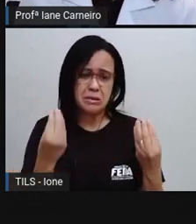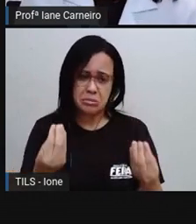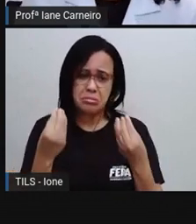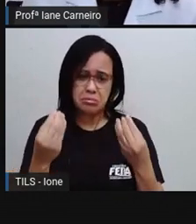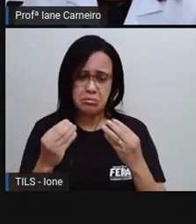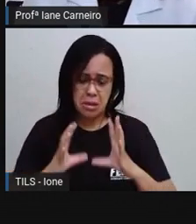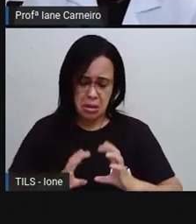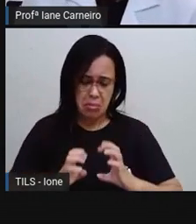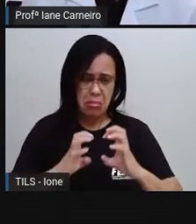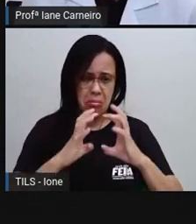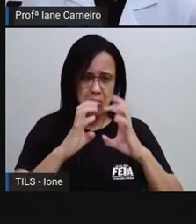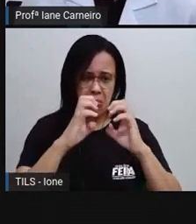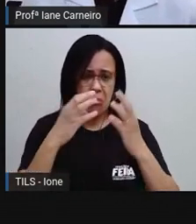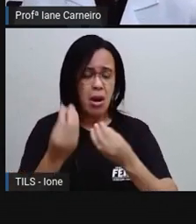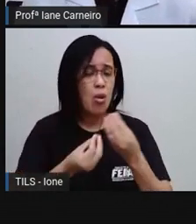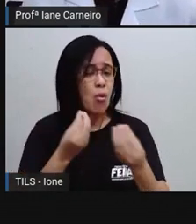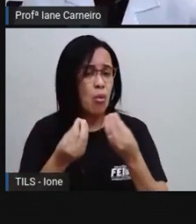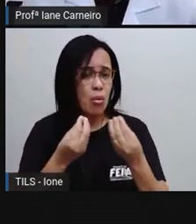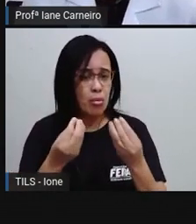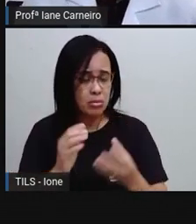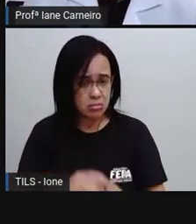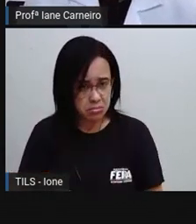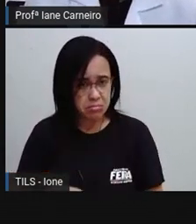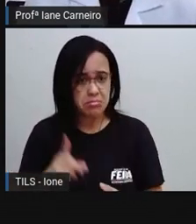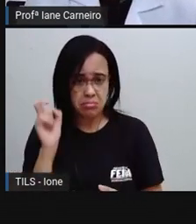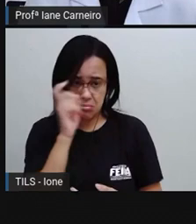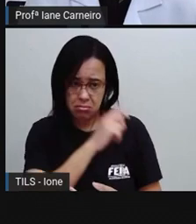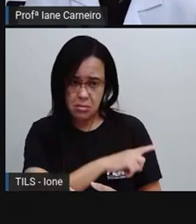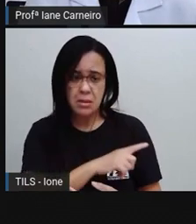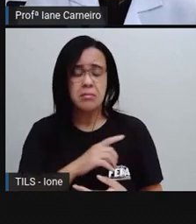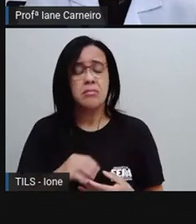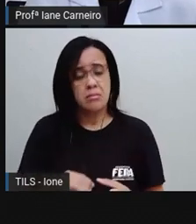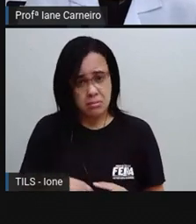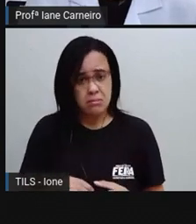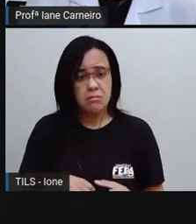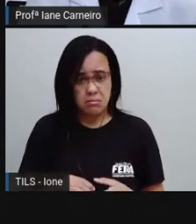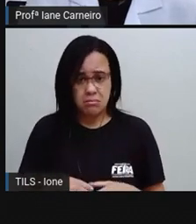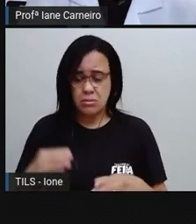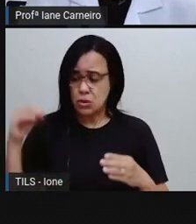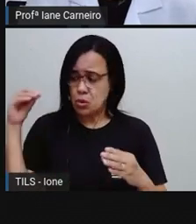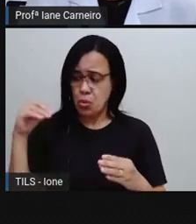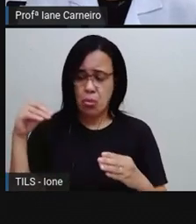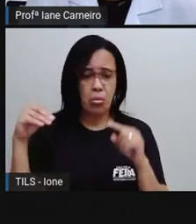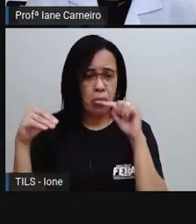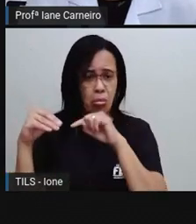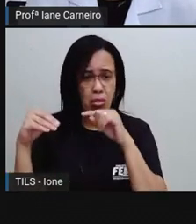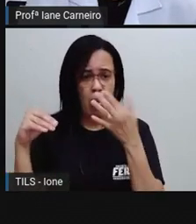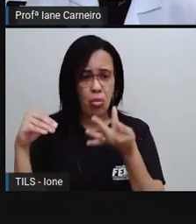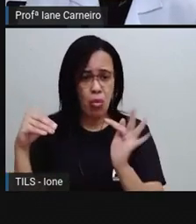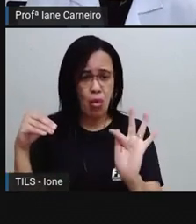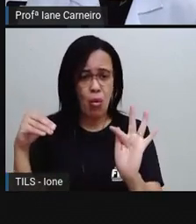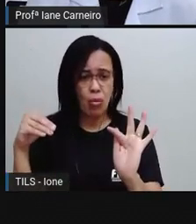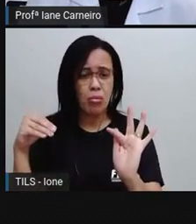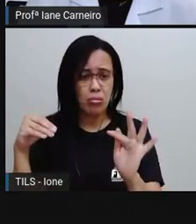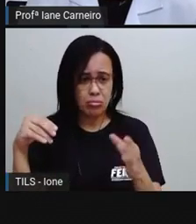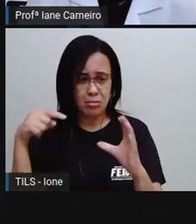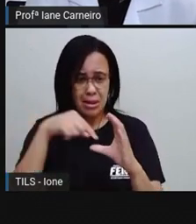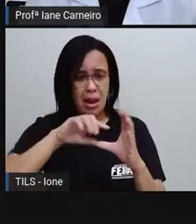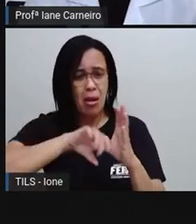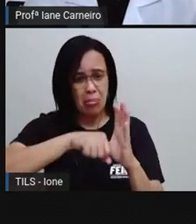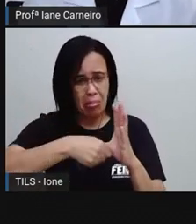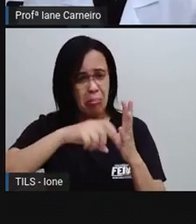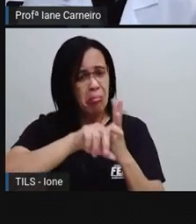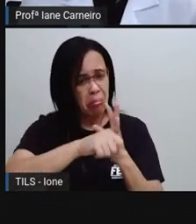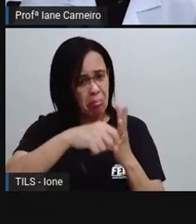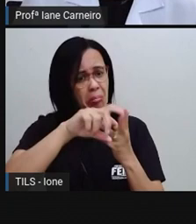briga foi essa que esses dois tiveram a ponto do cravo ficar ferido, né? E a rosa despedaçada.